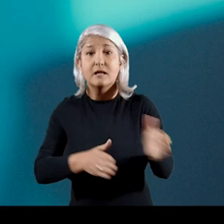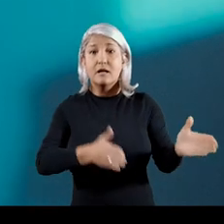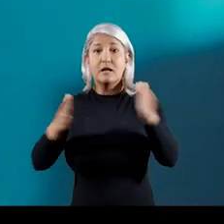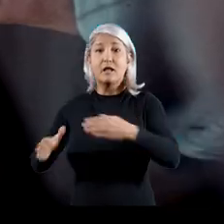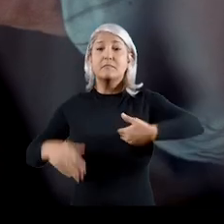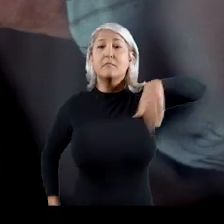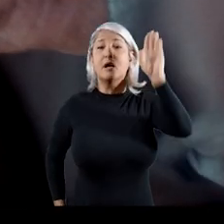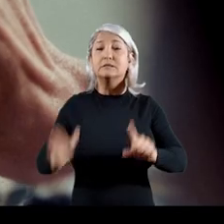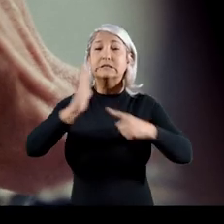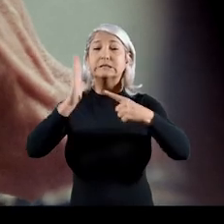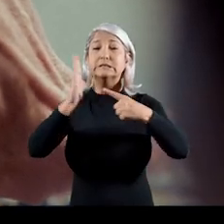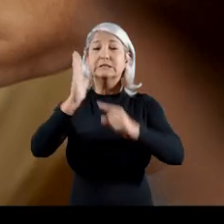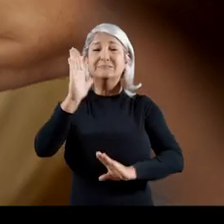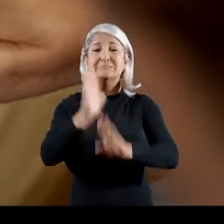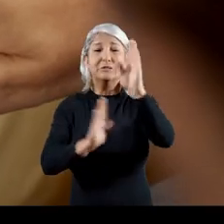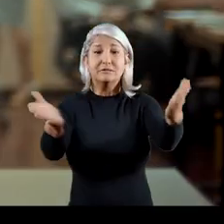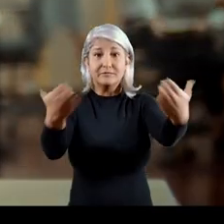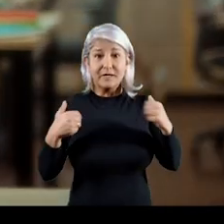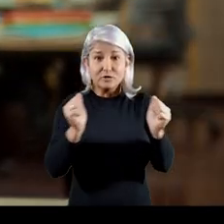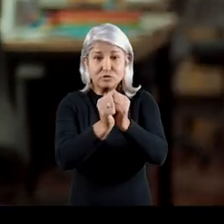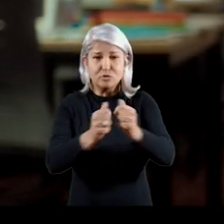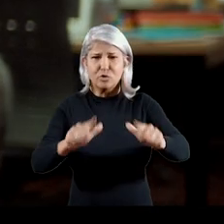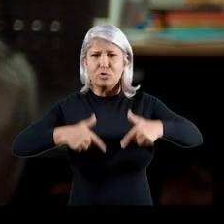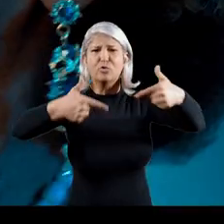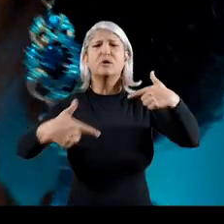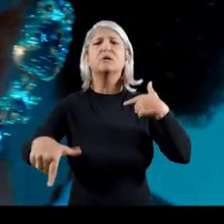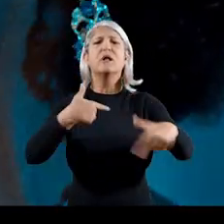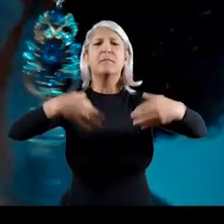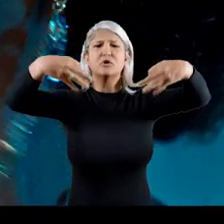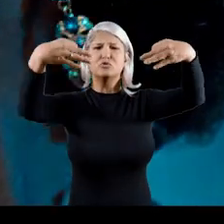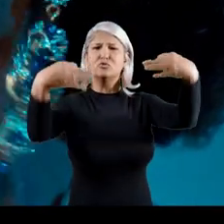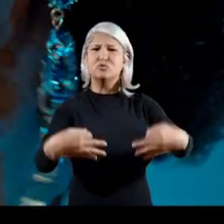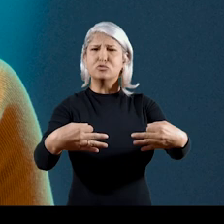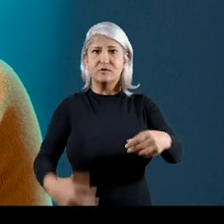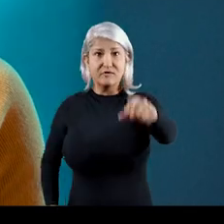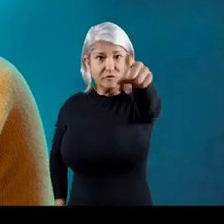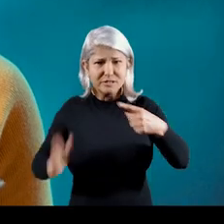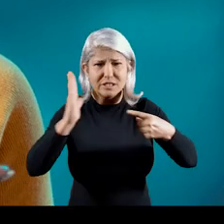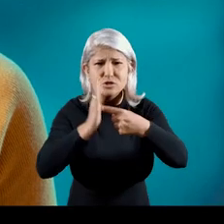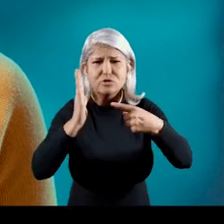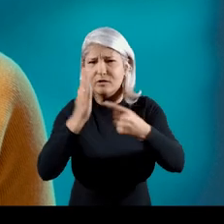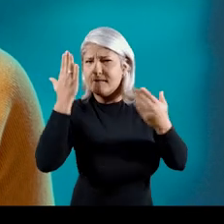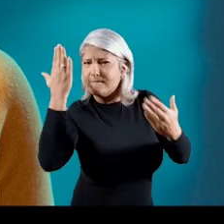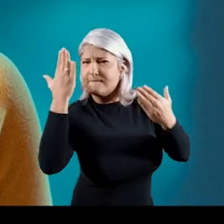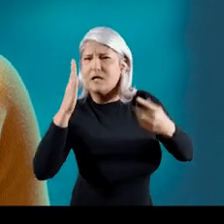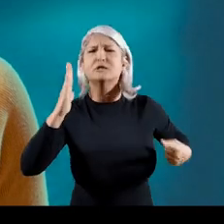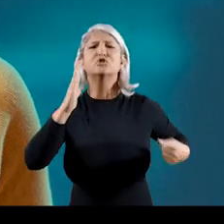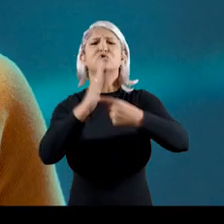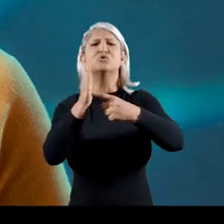fiscalização e, do outro, houve um aumento das denúncias. Vamos juntos lutar por um trabalho digno e decente.